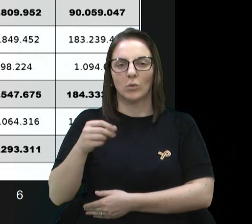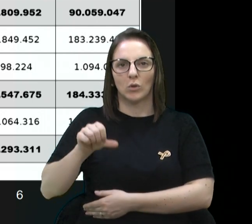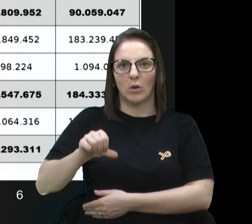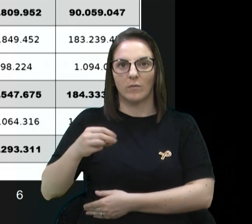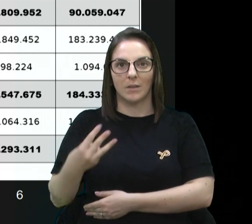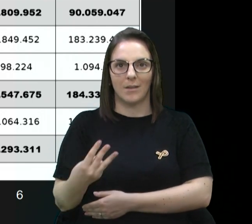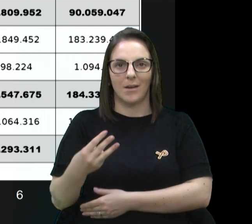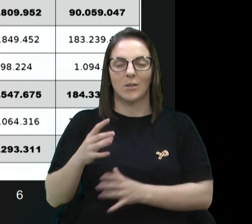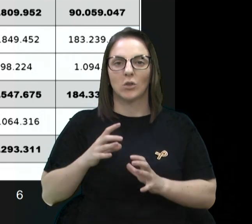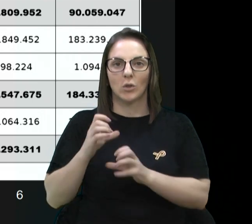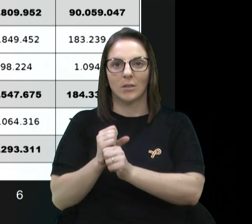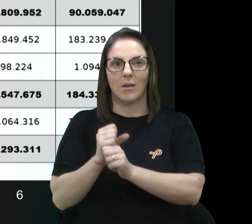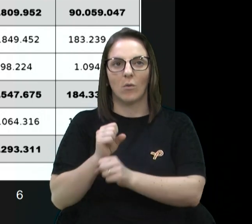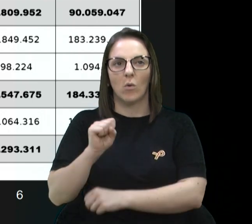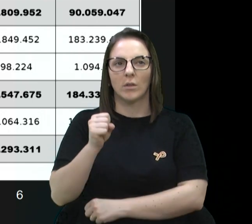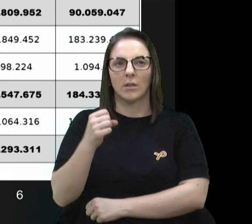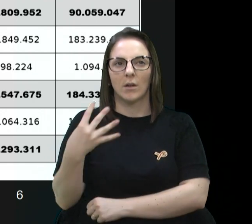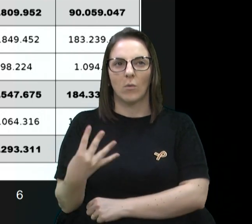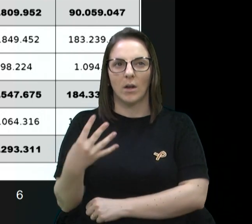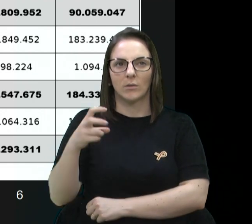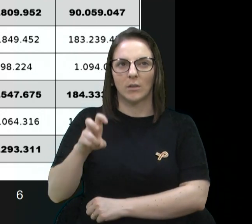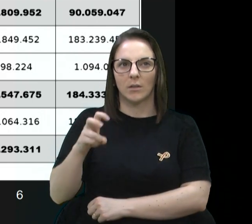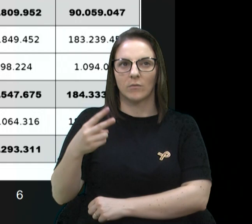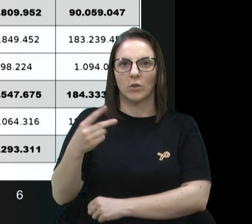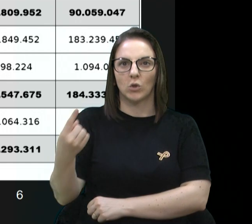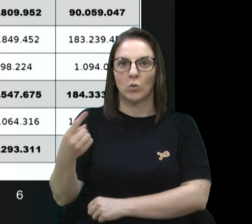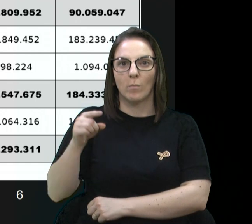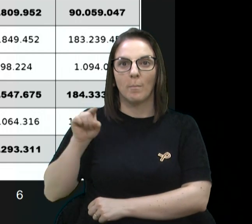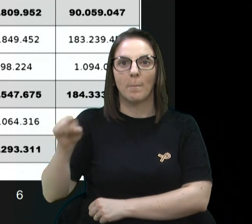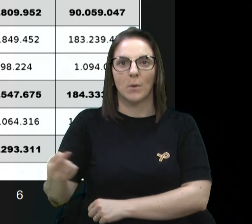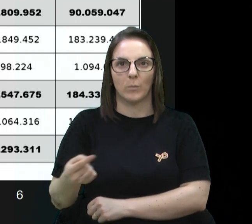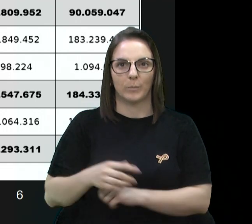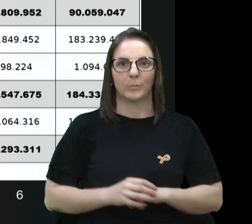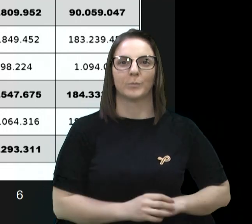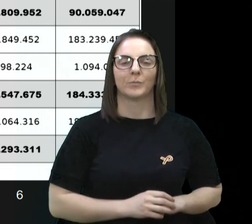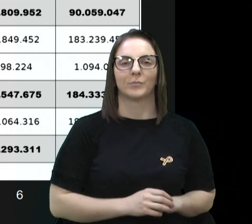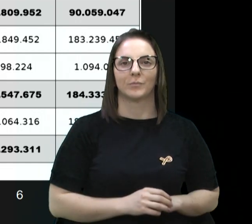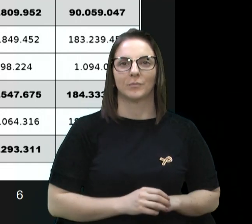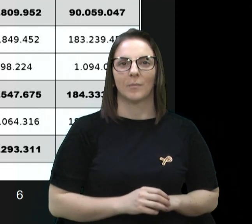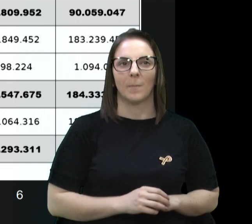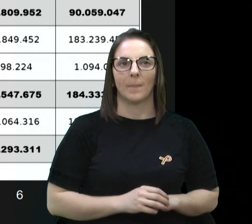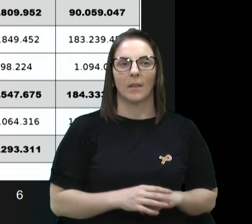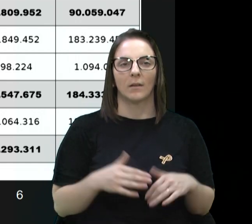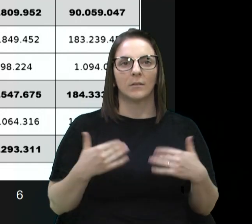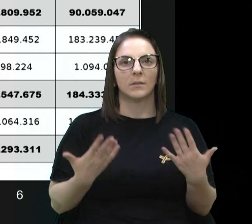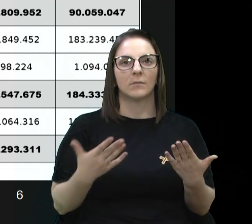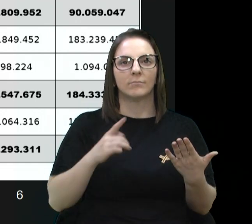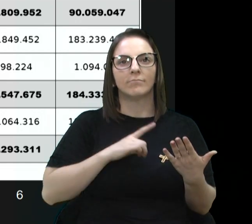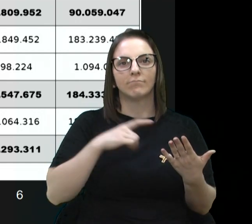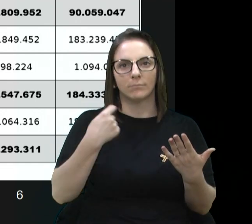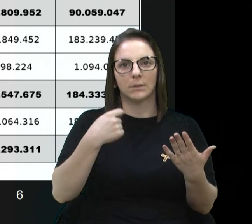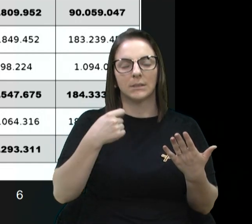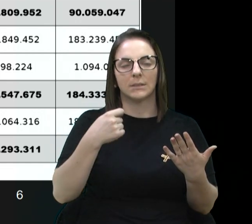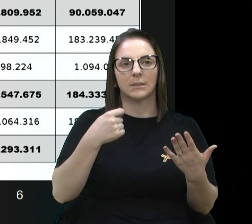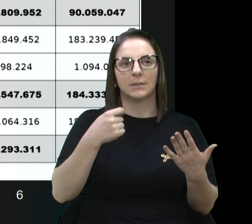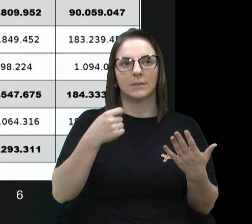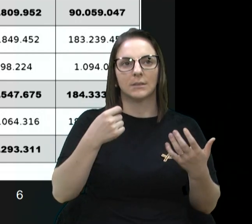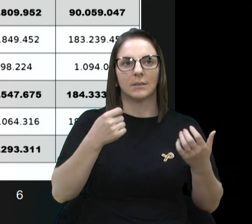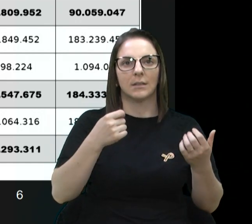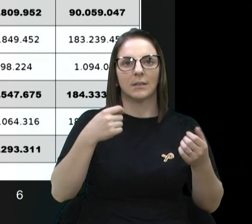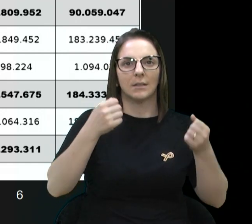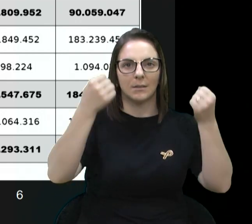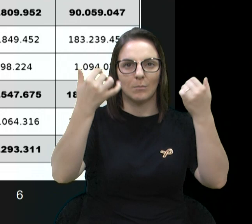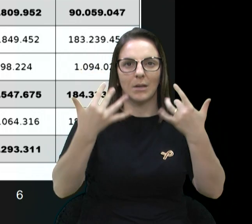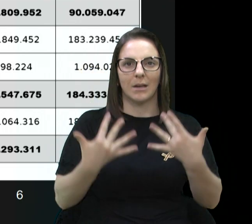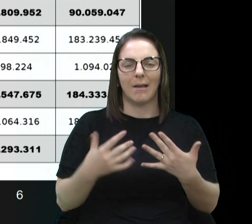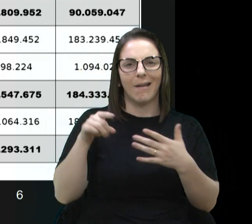um total de 84.521.000. Bom, nós temos que salientar que esse saldo de